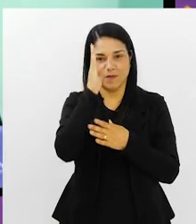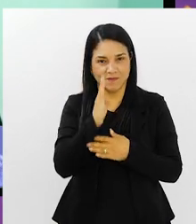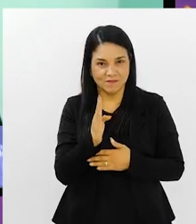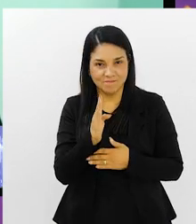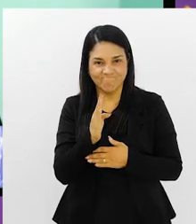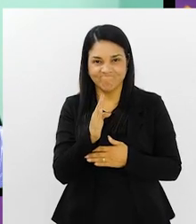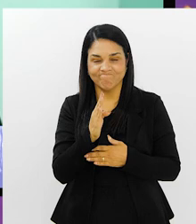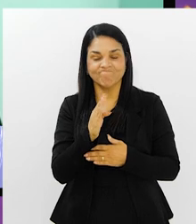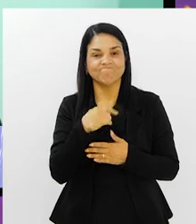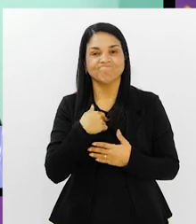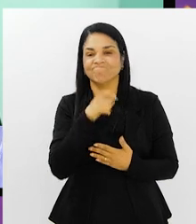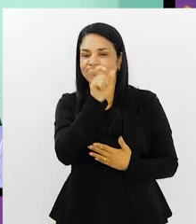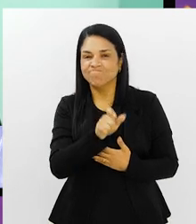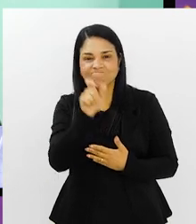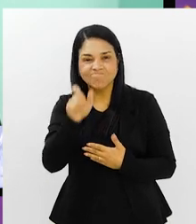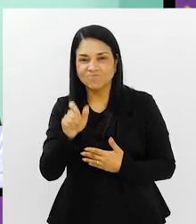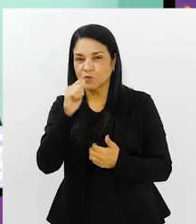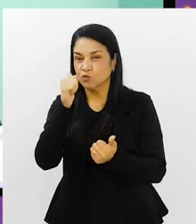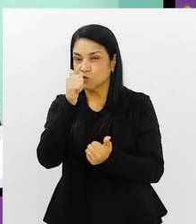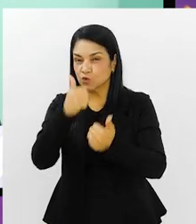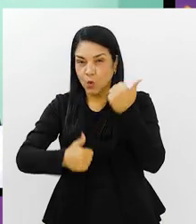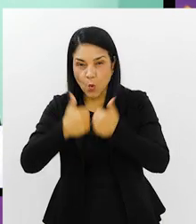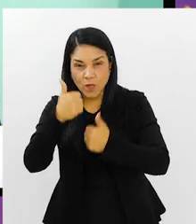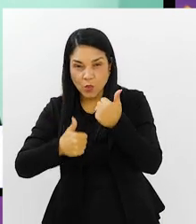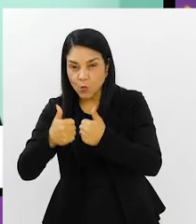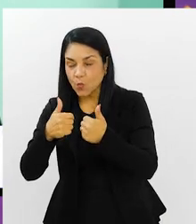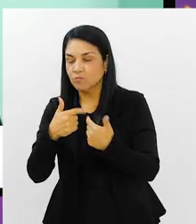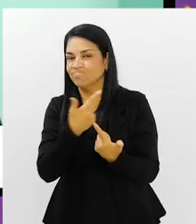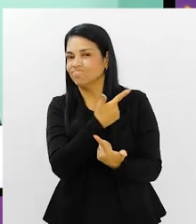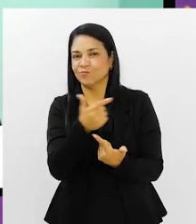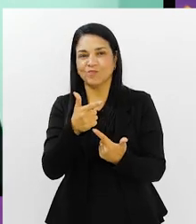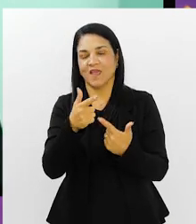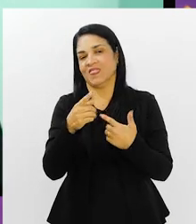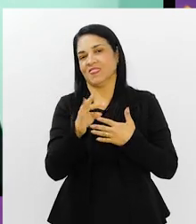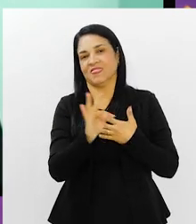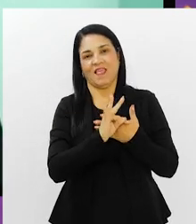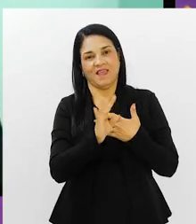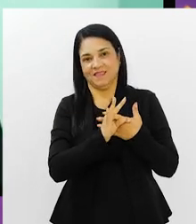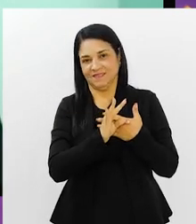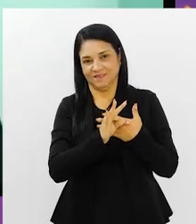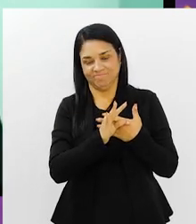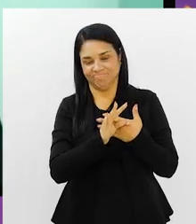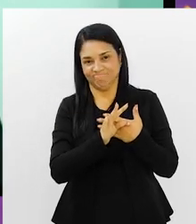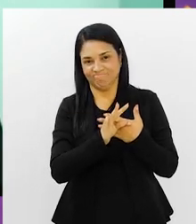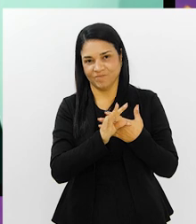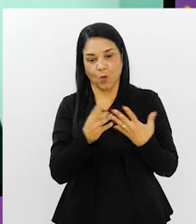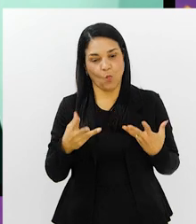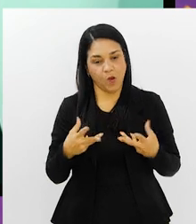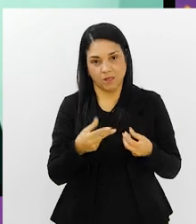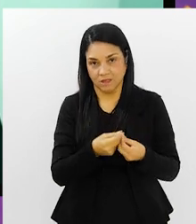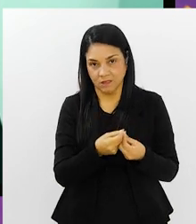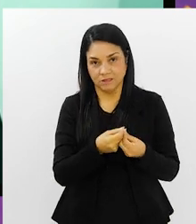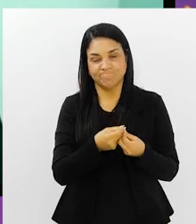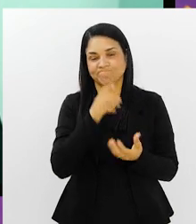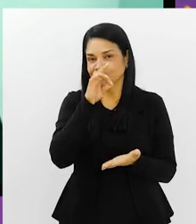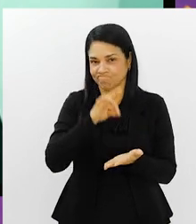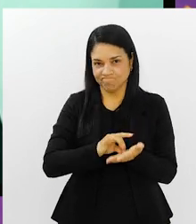não temos mais aqueles jogadores com qualidade técnica que tínhamos há 20 anos atrás. Isso é uma realidade.